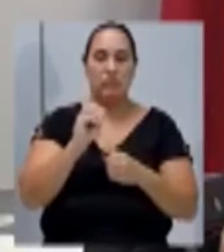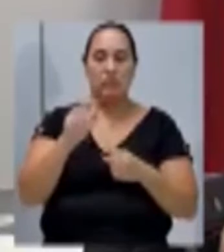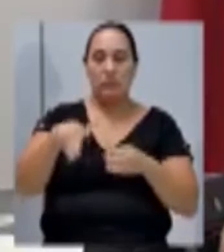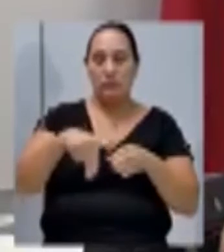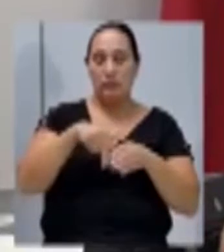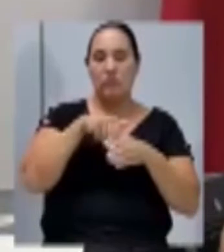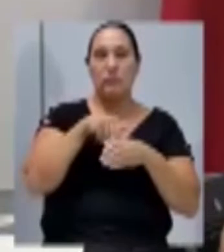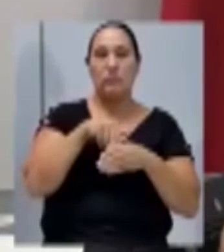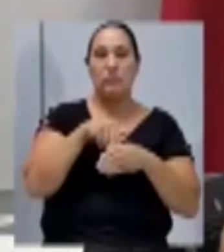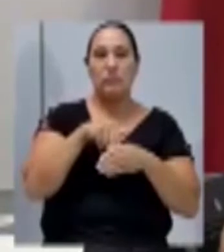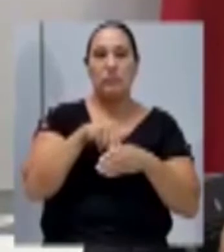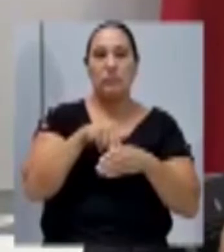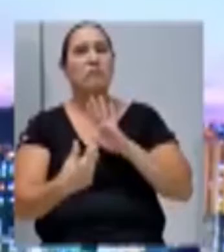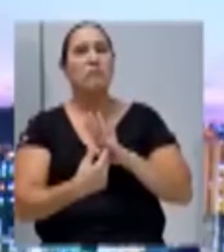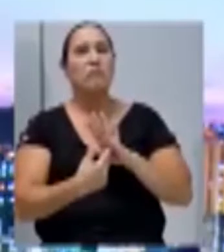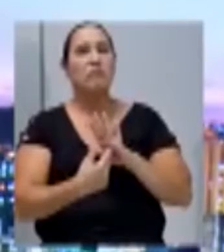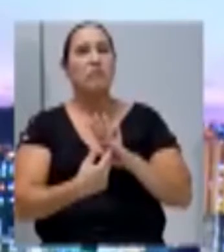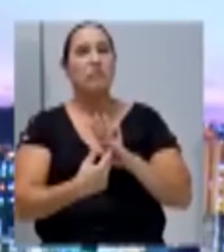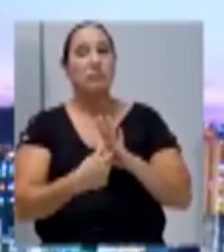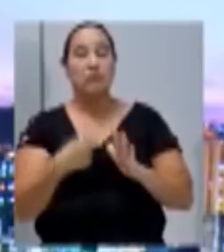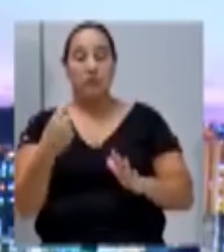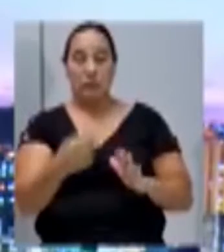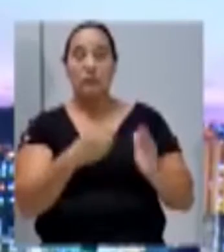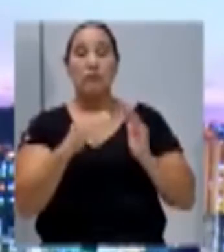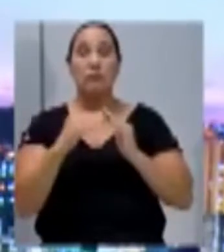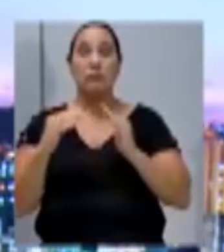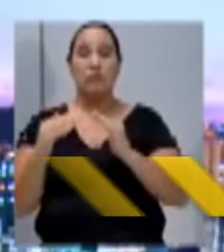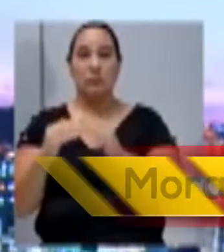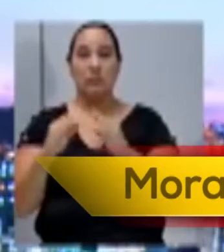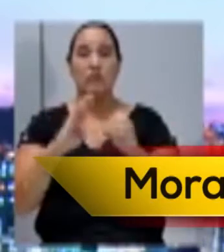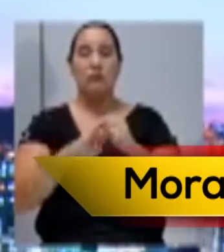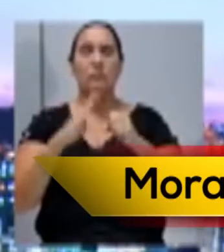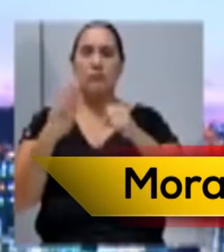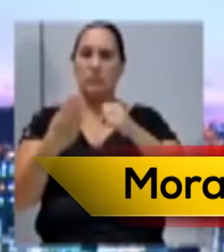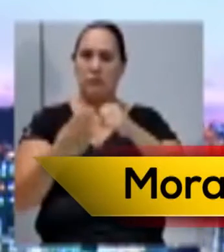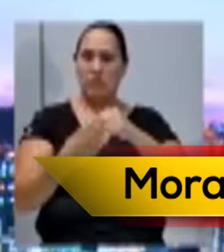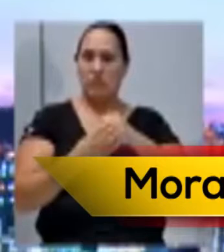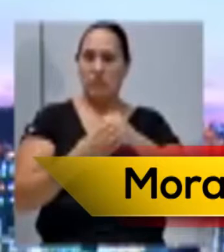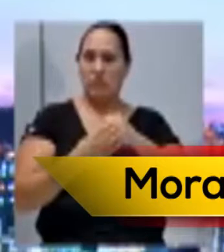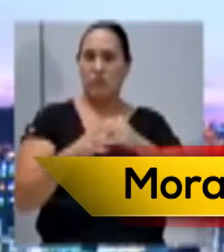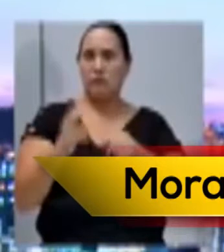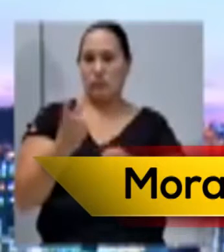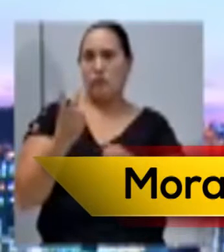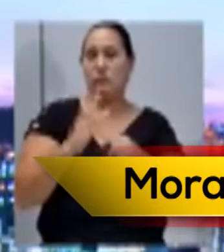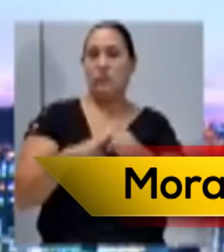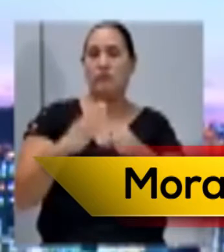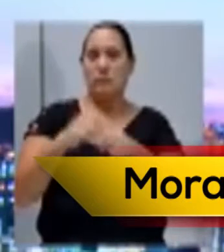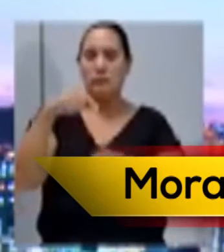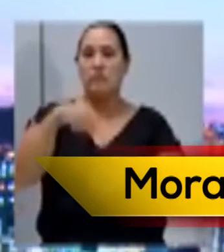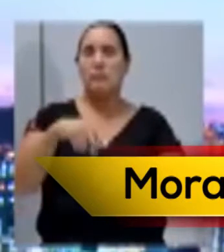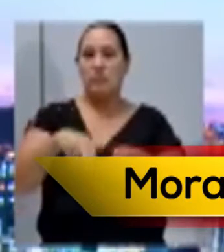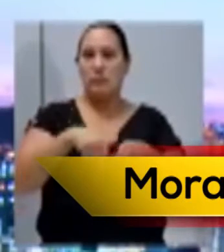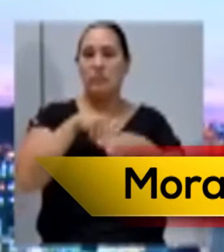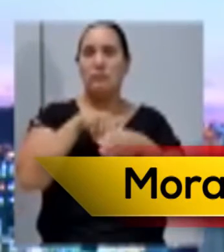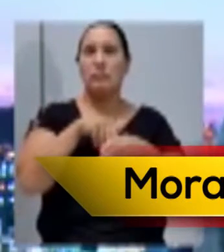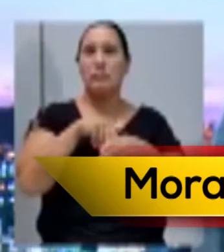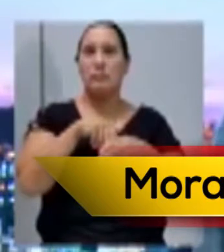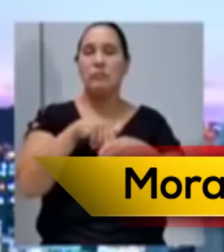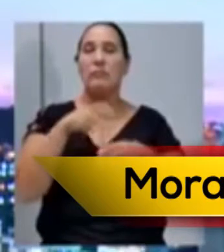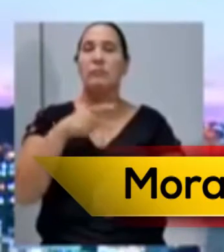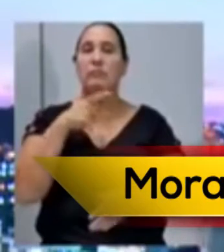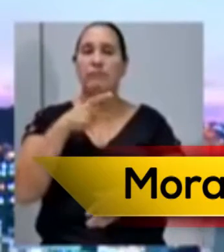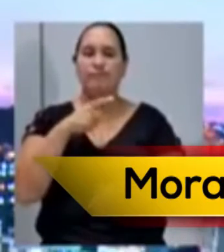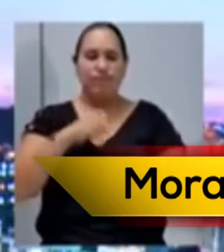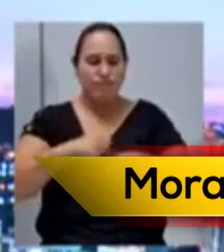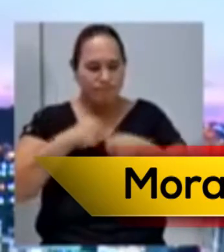nessa sessão. Nós moradores do bairro Nossa Senhora de Lourdes e bairro Leandro estamos aqui hoje para expor